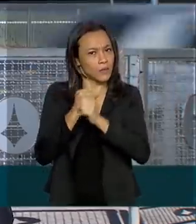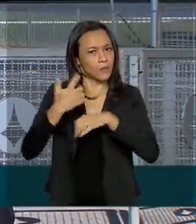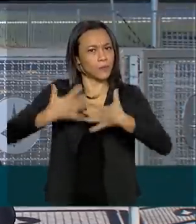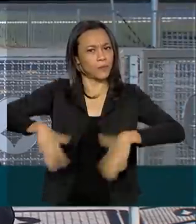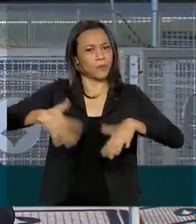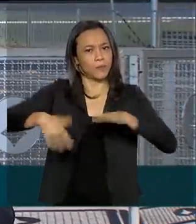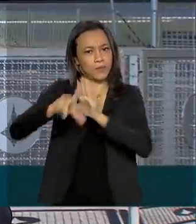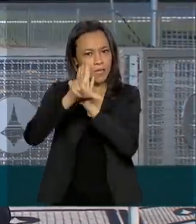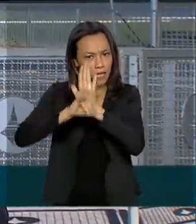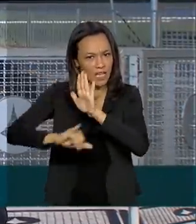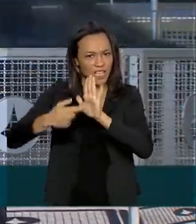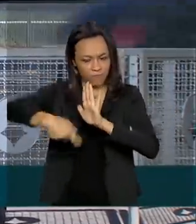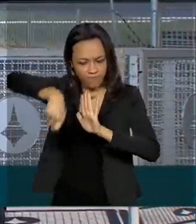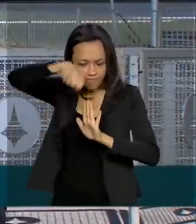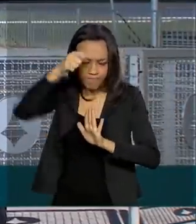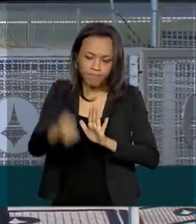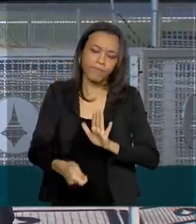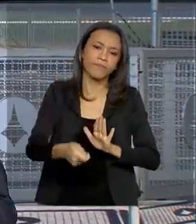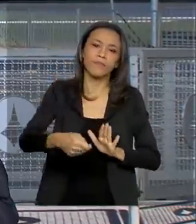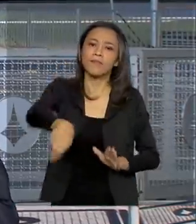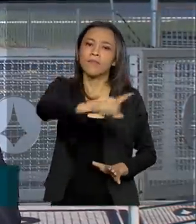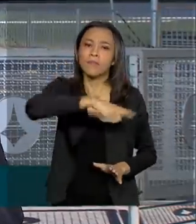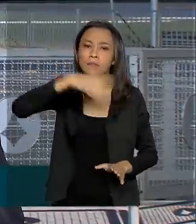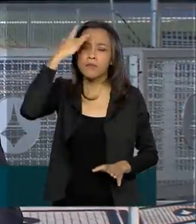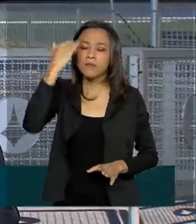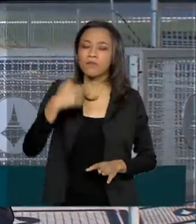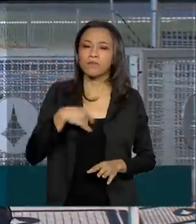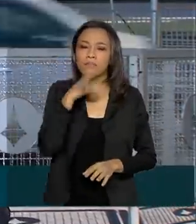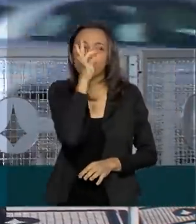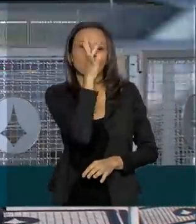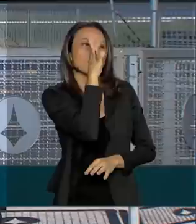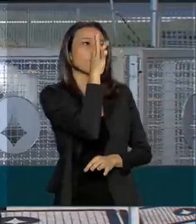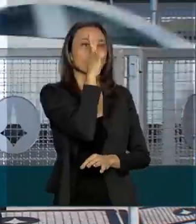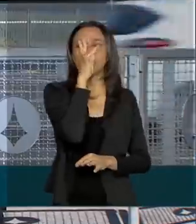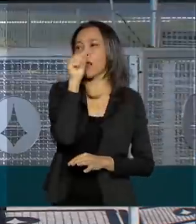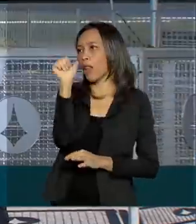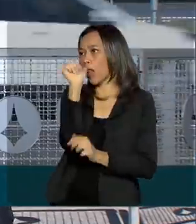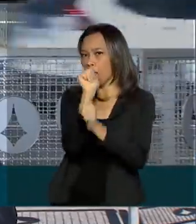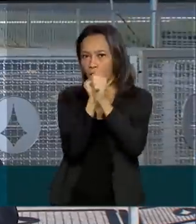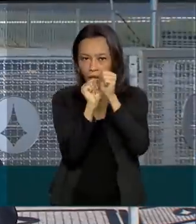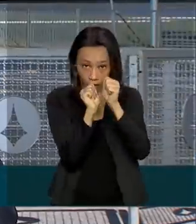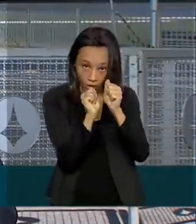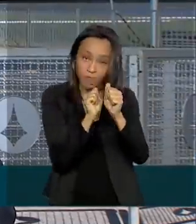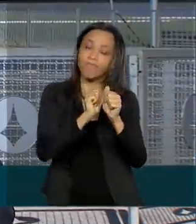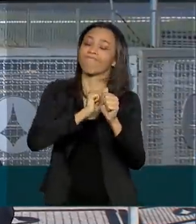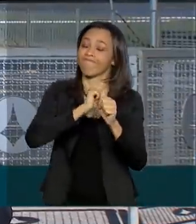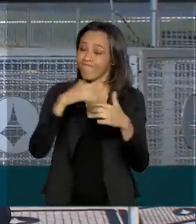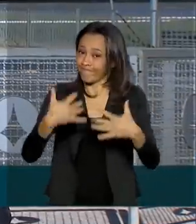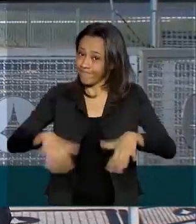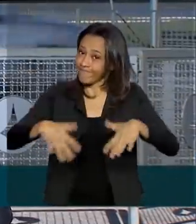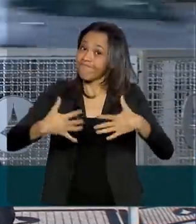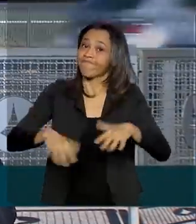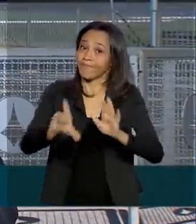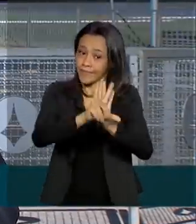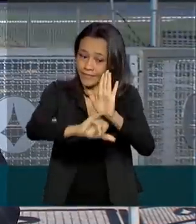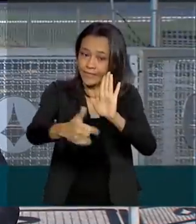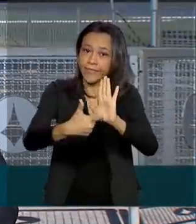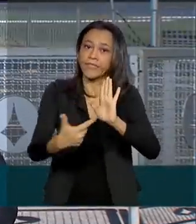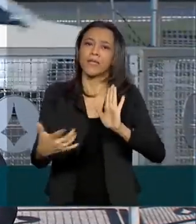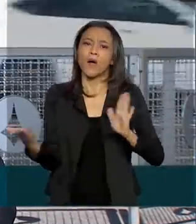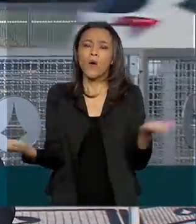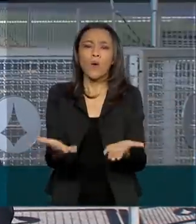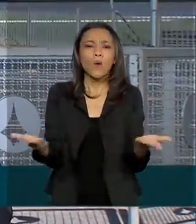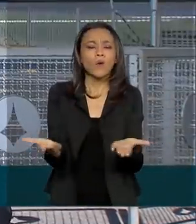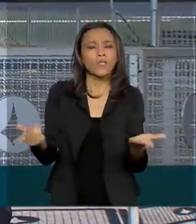penalidades mais severas para motoristas que insistem em dirigir sob o efeito de álcool. O lançamento acontece nesta manhã em um